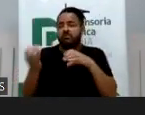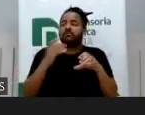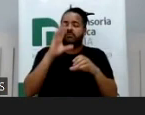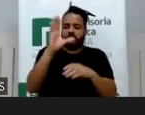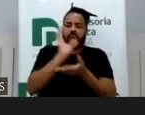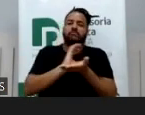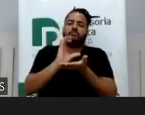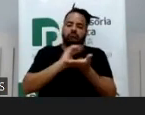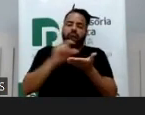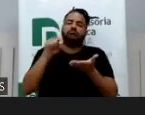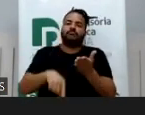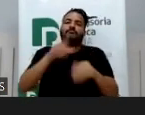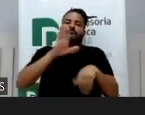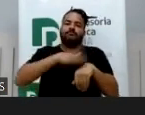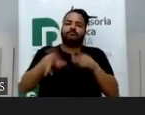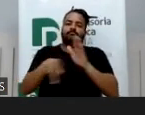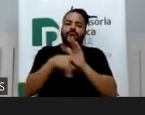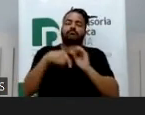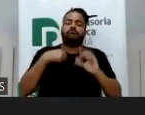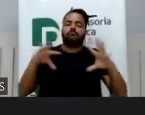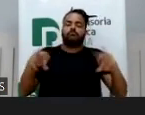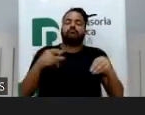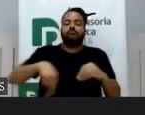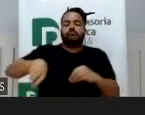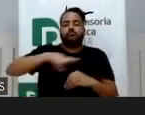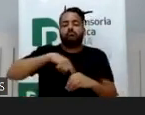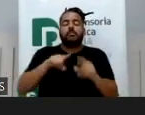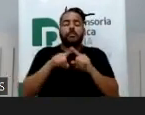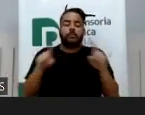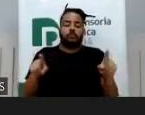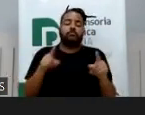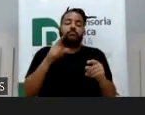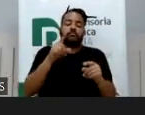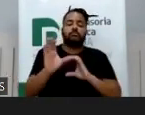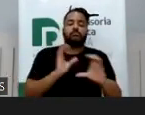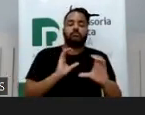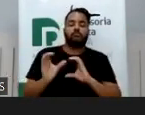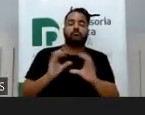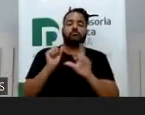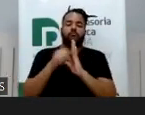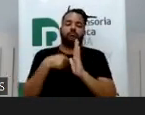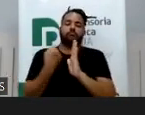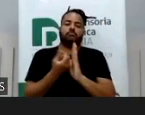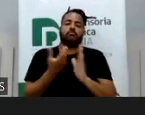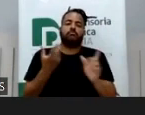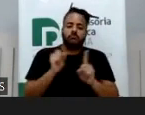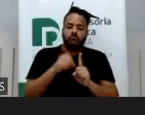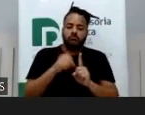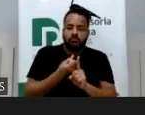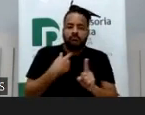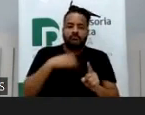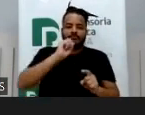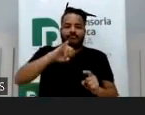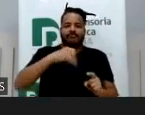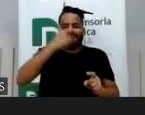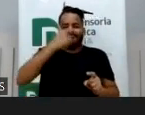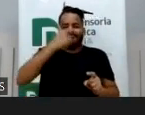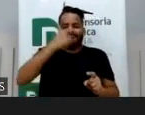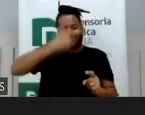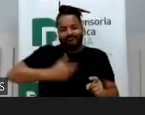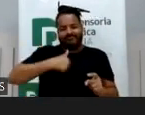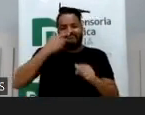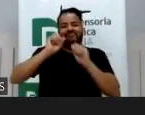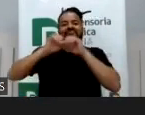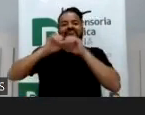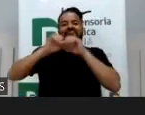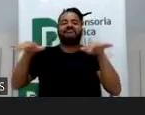garante a todos nós, né, de forma macro a gente chama de liberdade de comunicação social. Então eu, quando faço as minhas postagens na minha rede social, eu